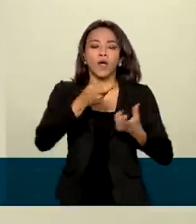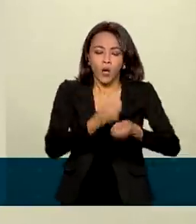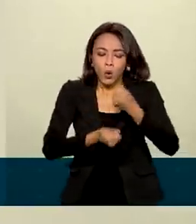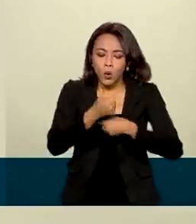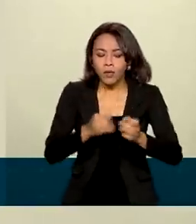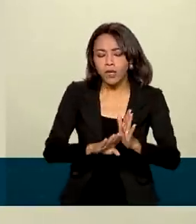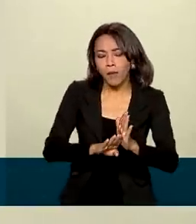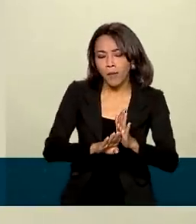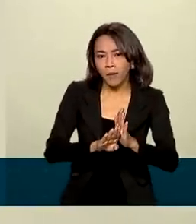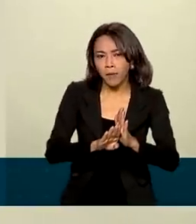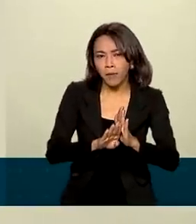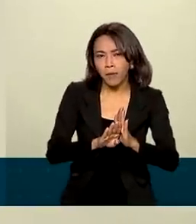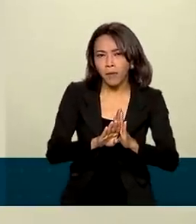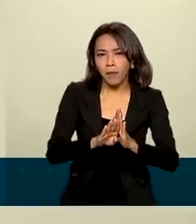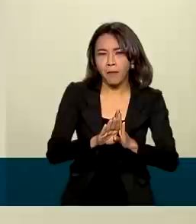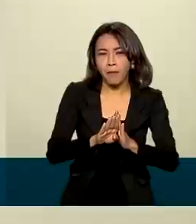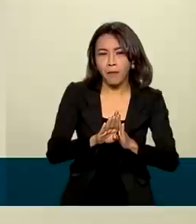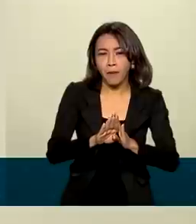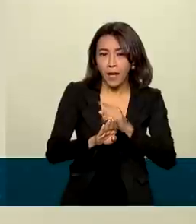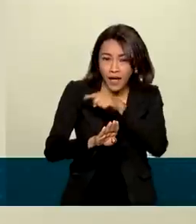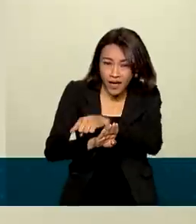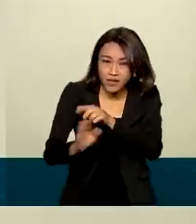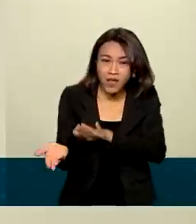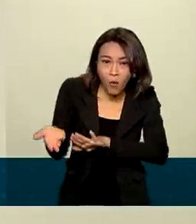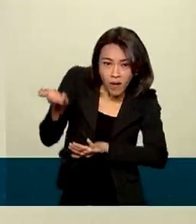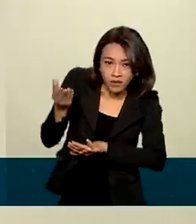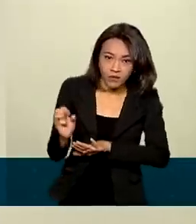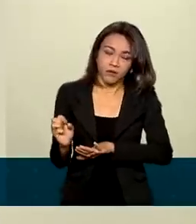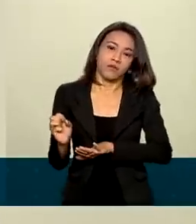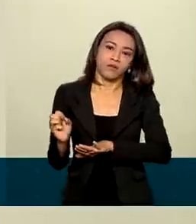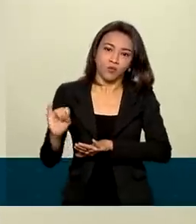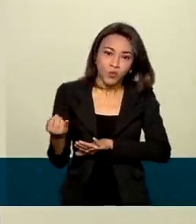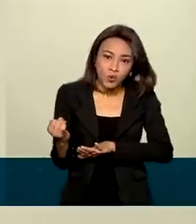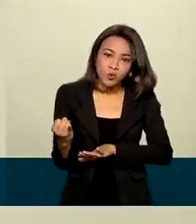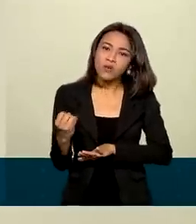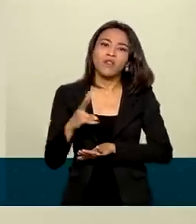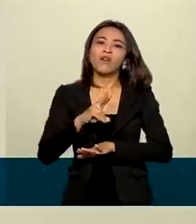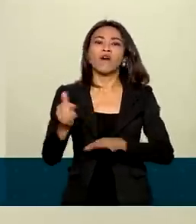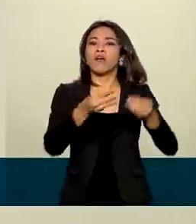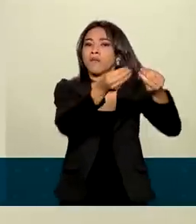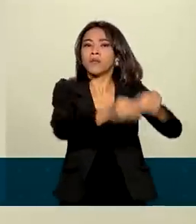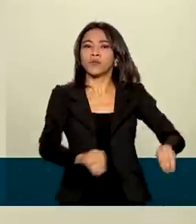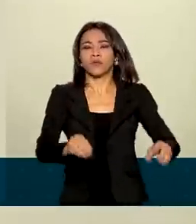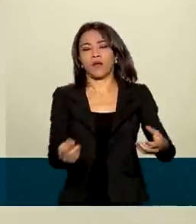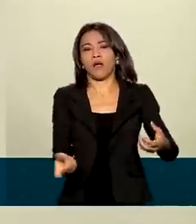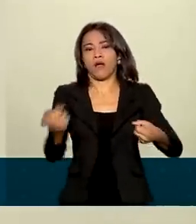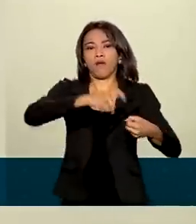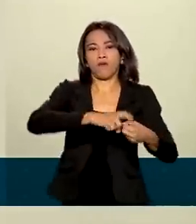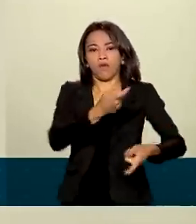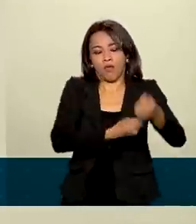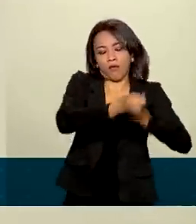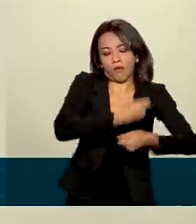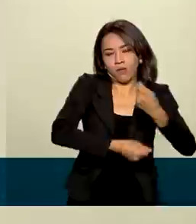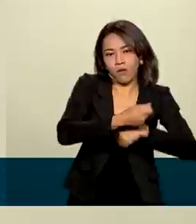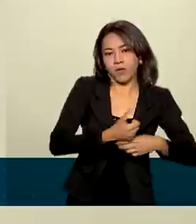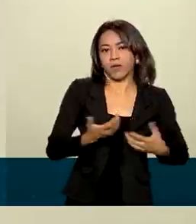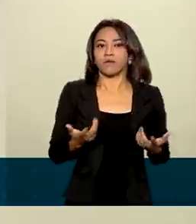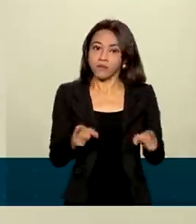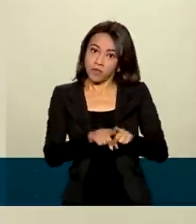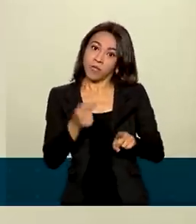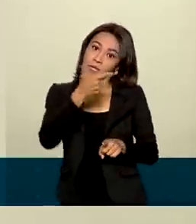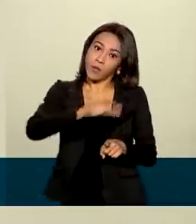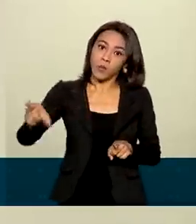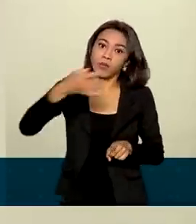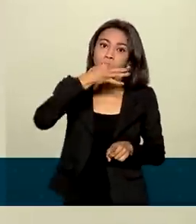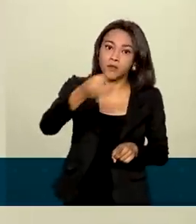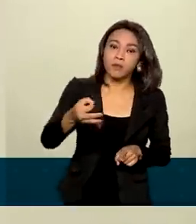crescimento e que, portanto, esse aumento da taxa de juros não afetará a retomada econômica. E, por outro lado, destaca